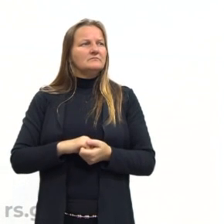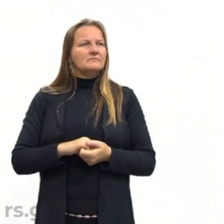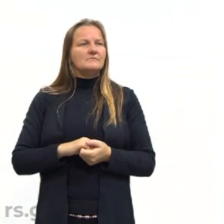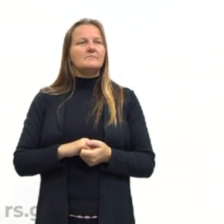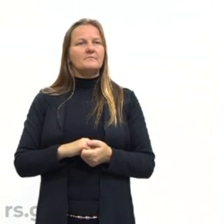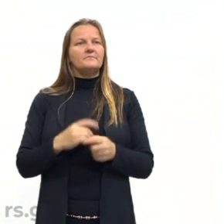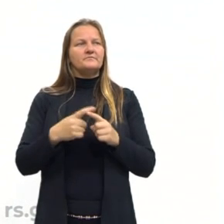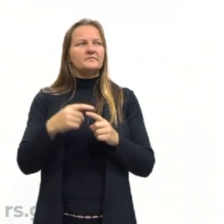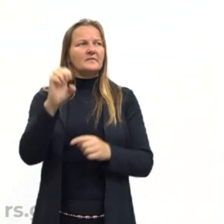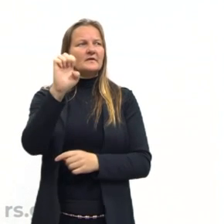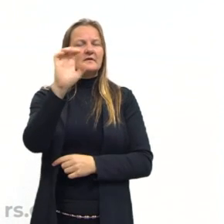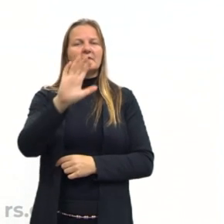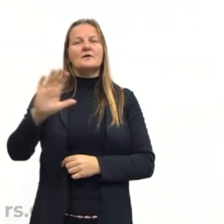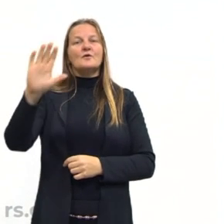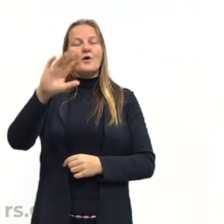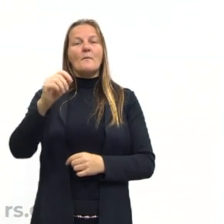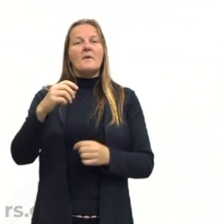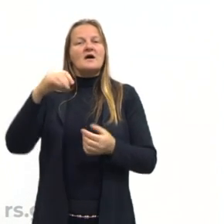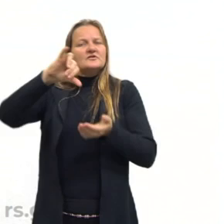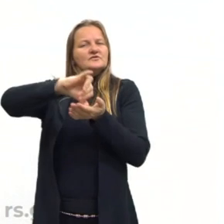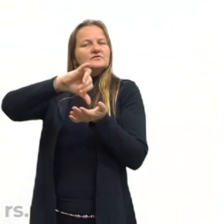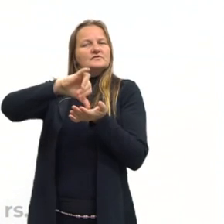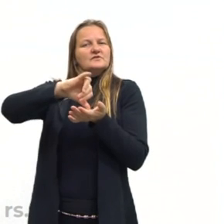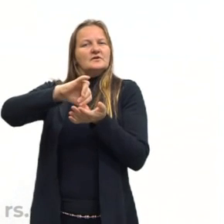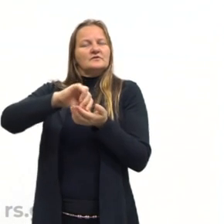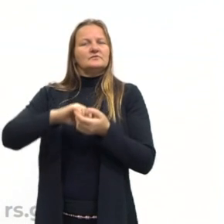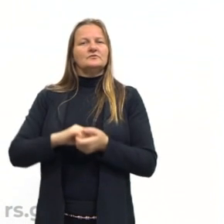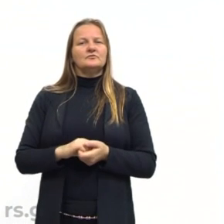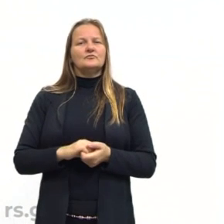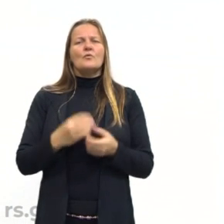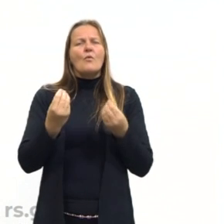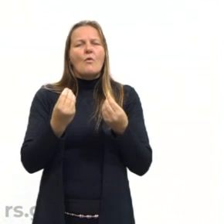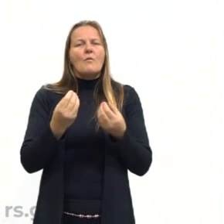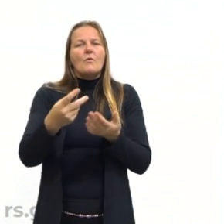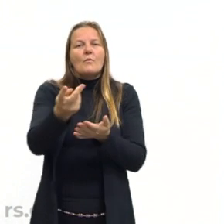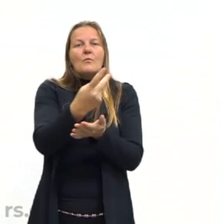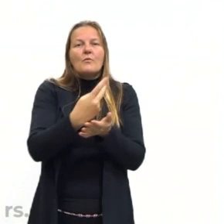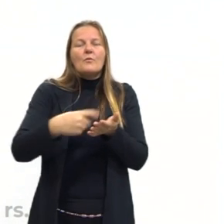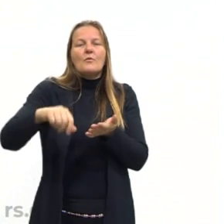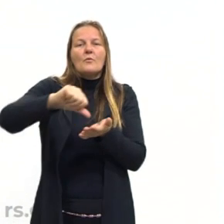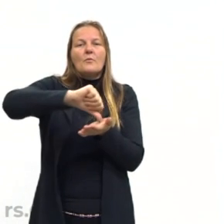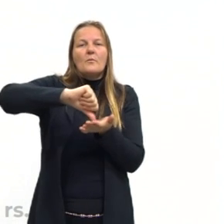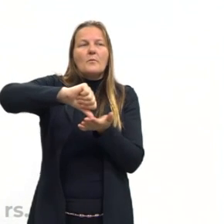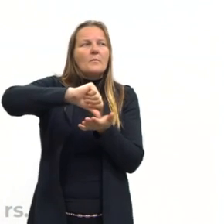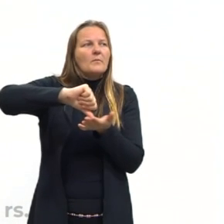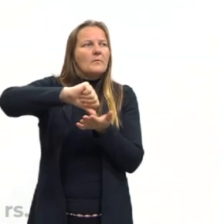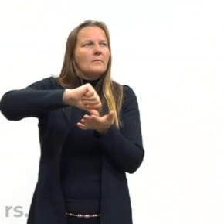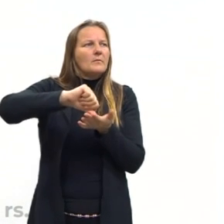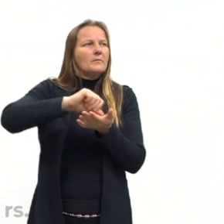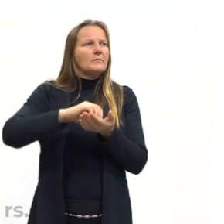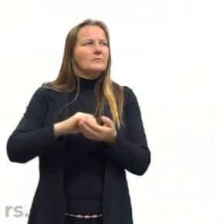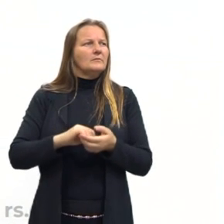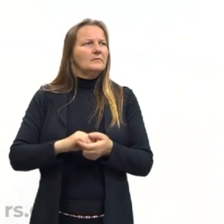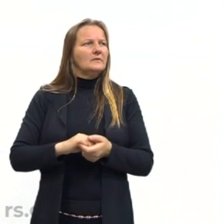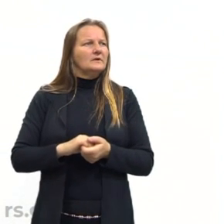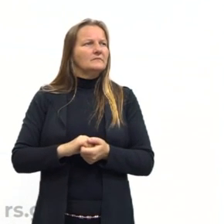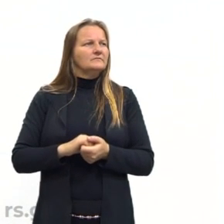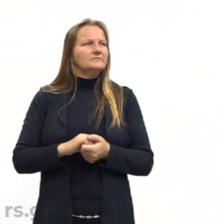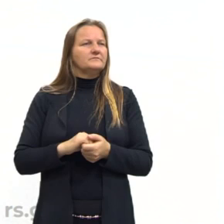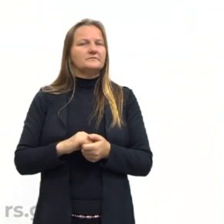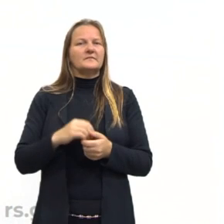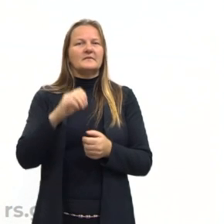Europa que é colocada como centro, topo do mundo nos mapas. A gente quer um mapa, que mostre o sul